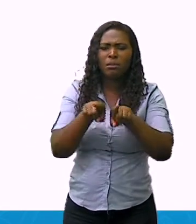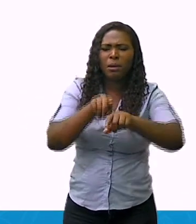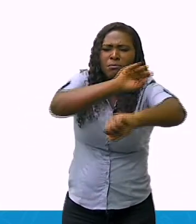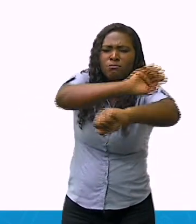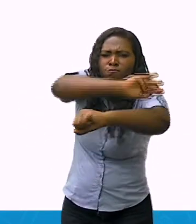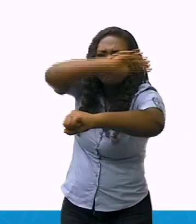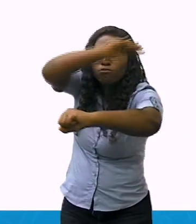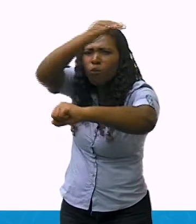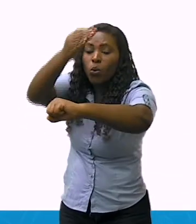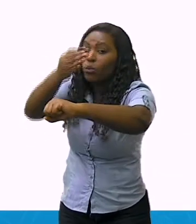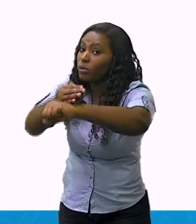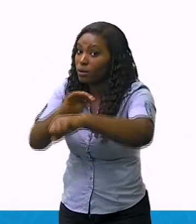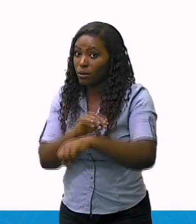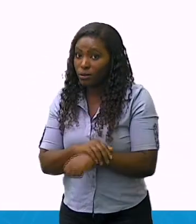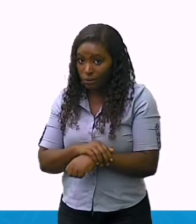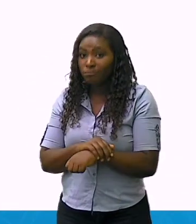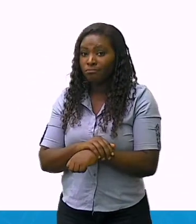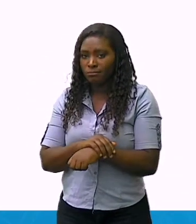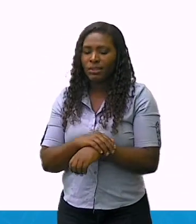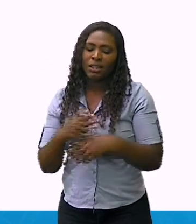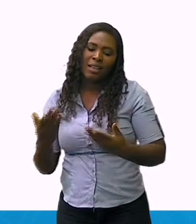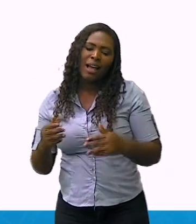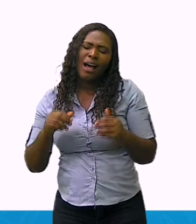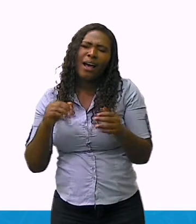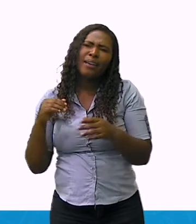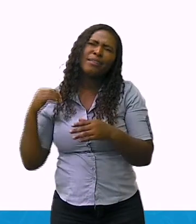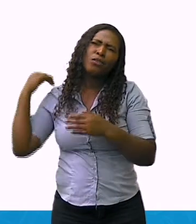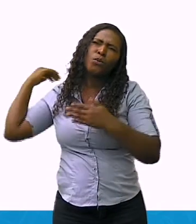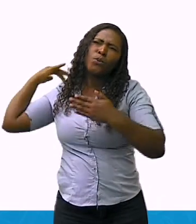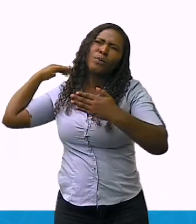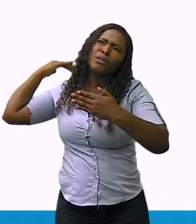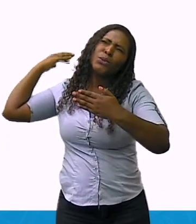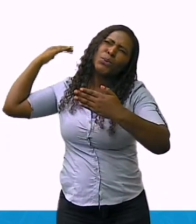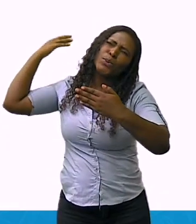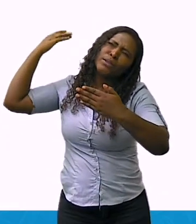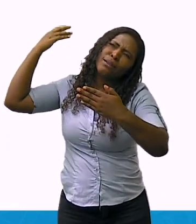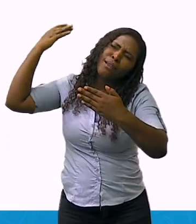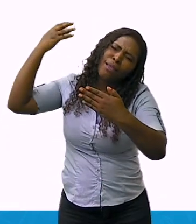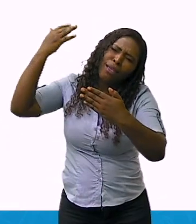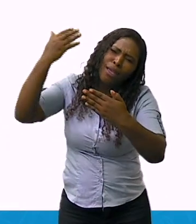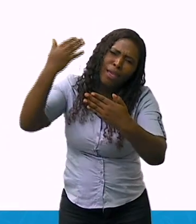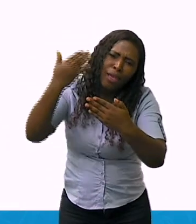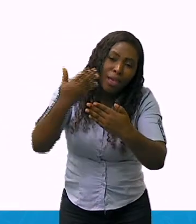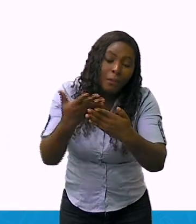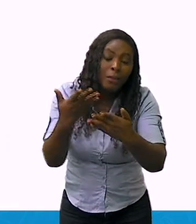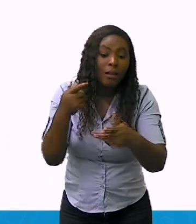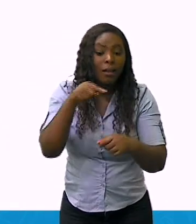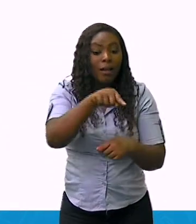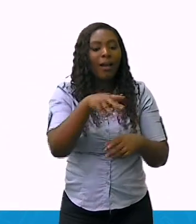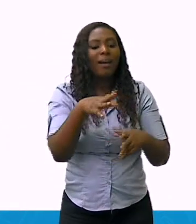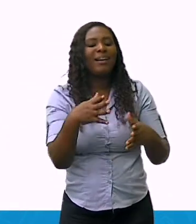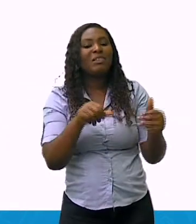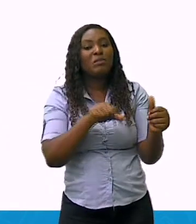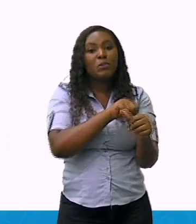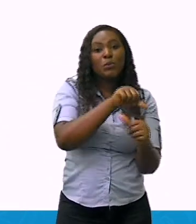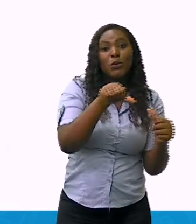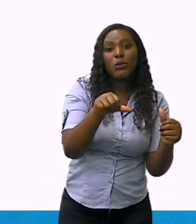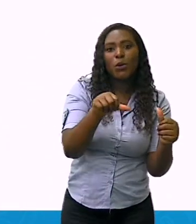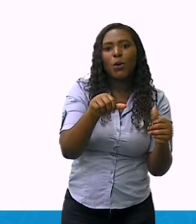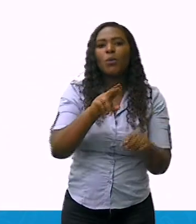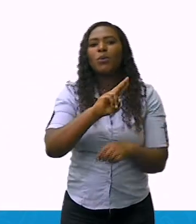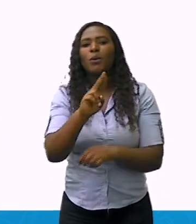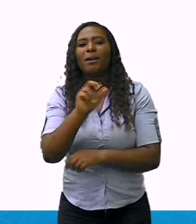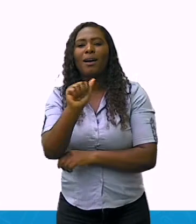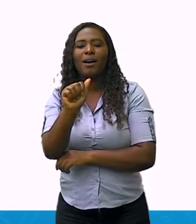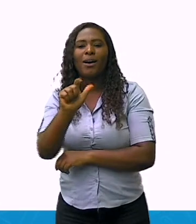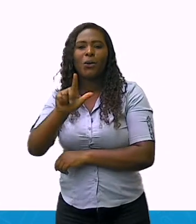transformaram em aldeias, dedicando-se, aí, a uma economia de subsistência e,